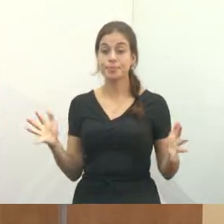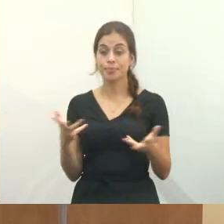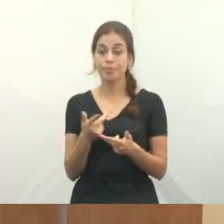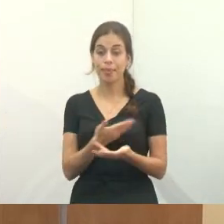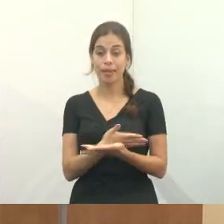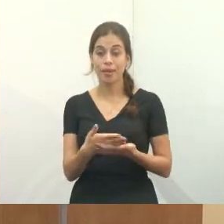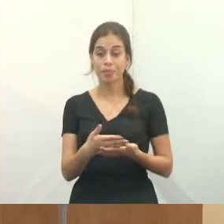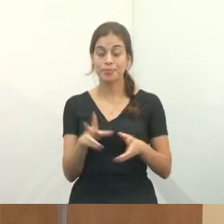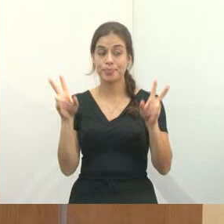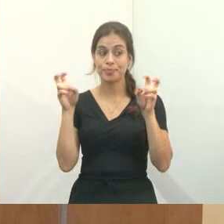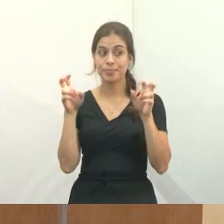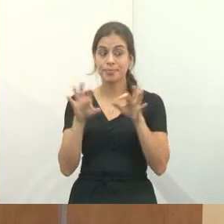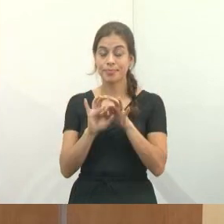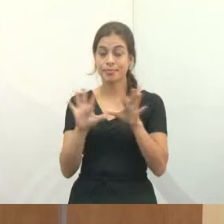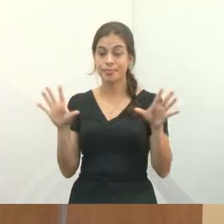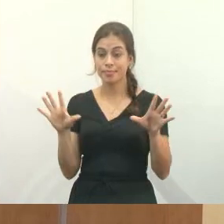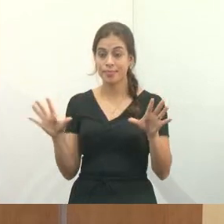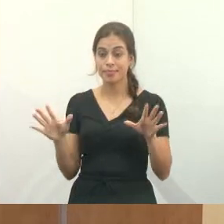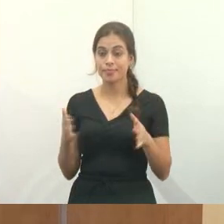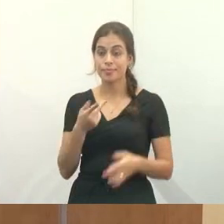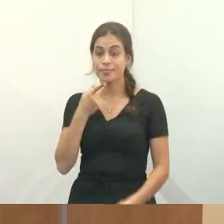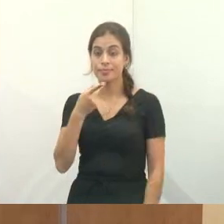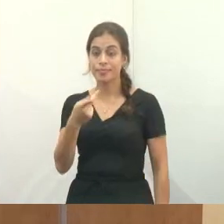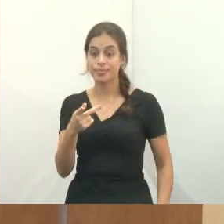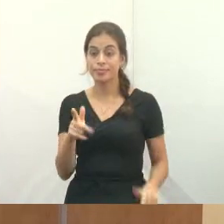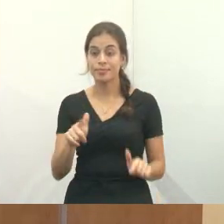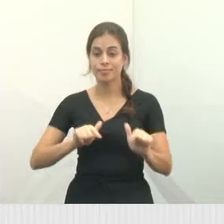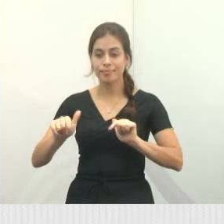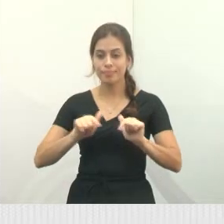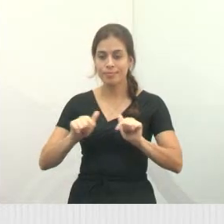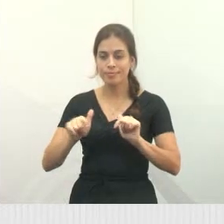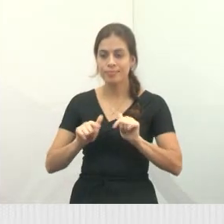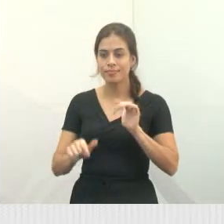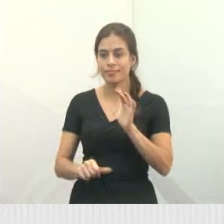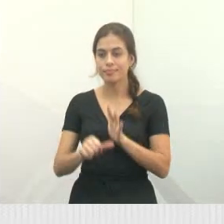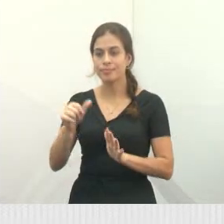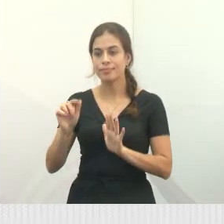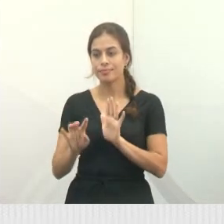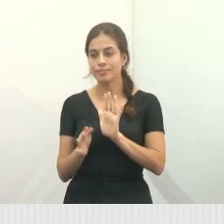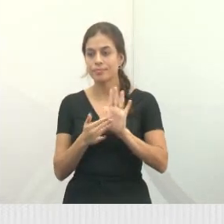tema livre aqui para falar um pouco do nosso trabalho. Pode mostrar primeiro o slide.